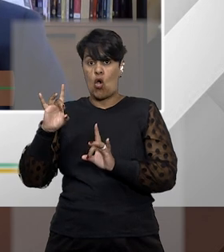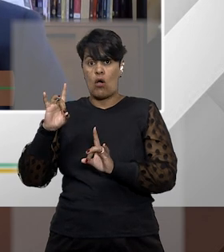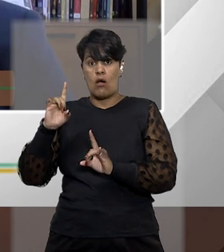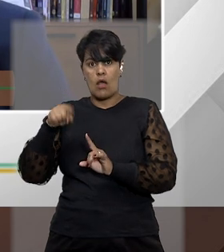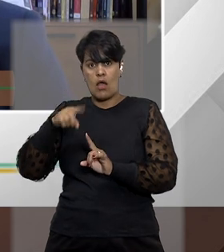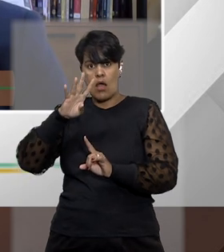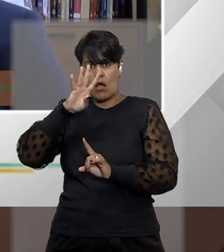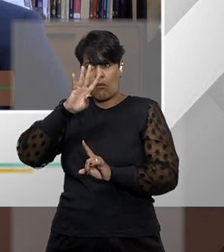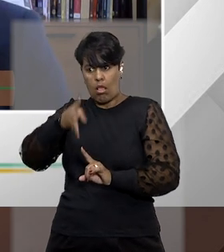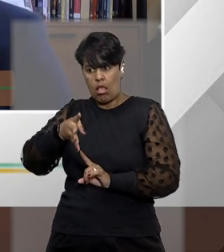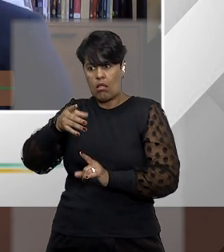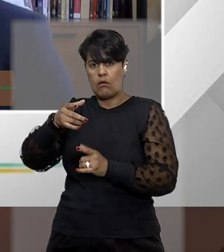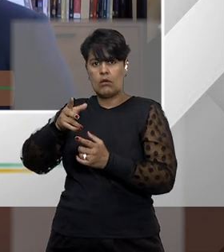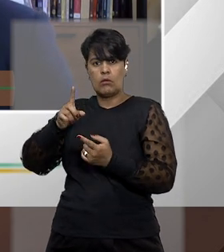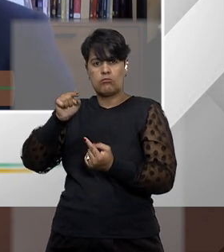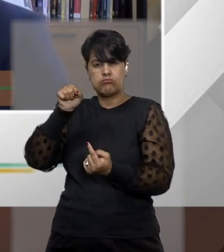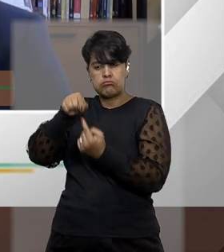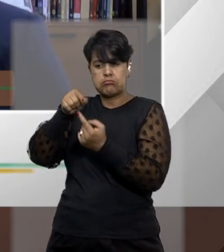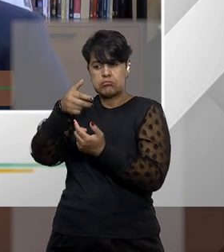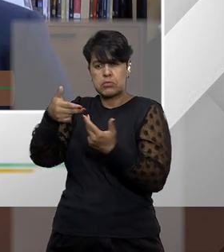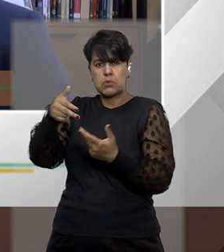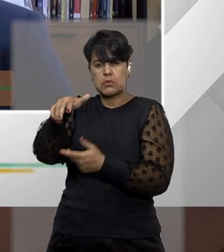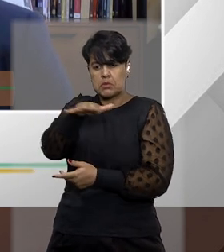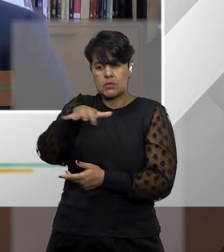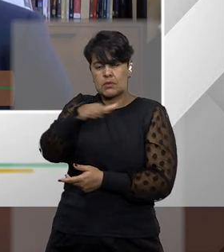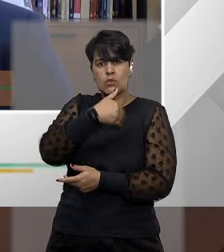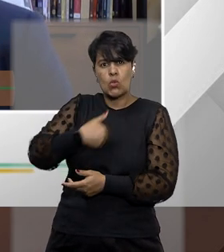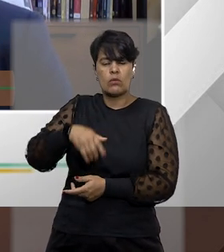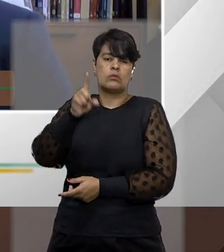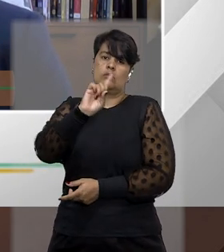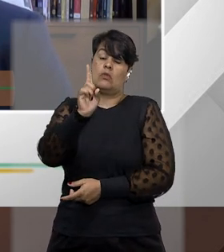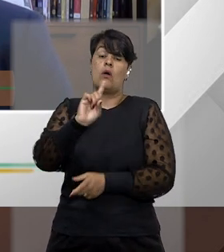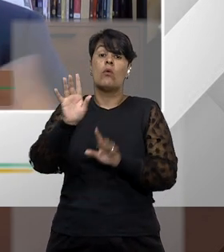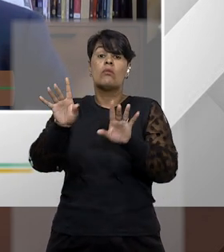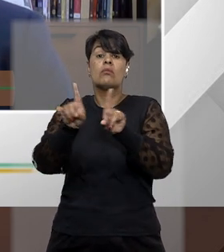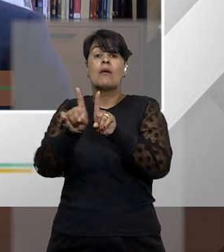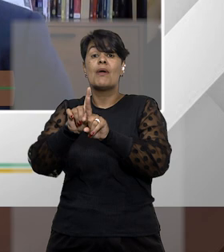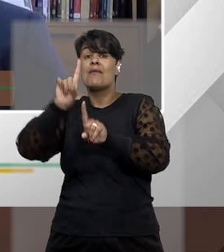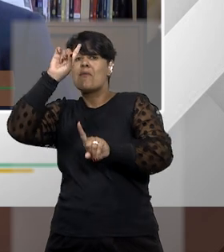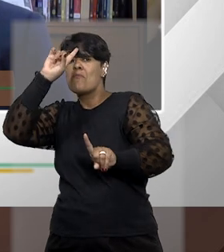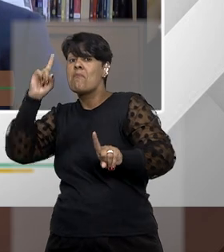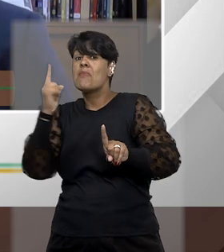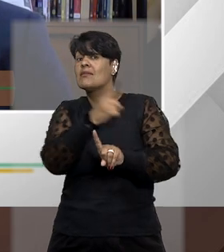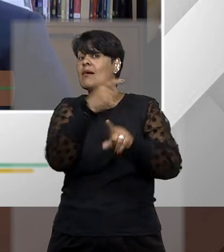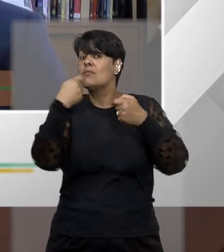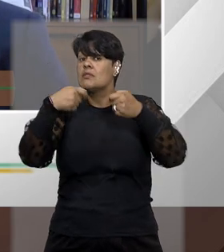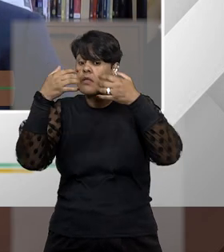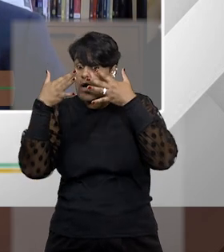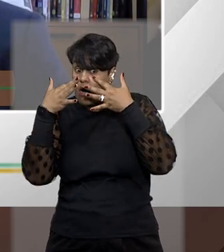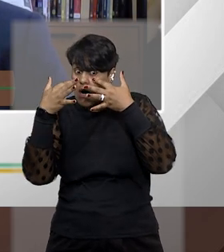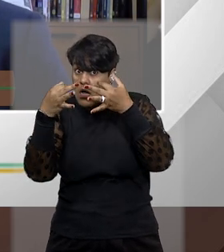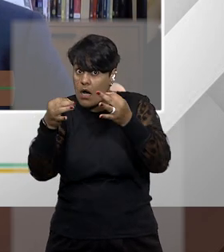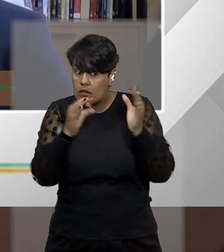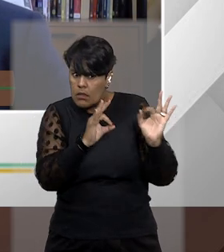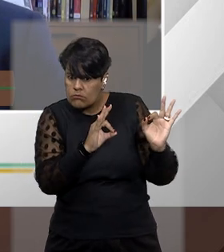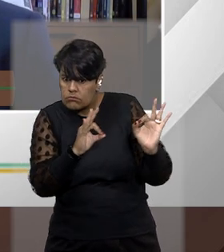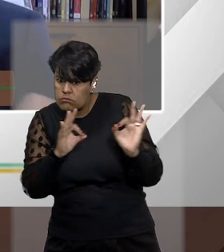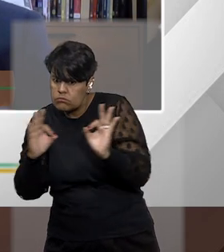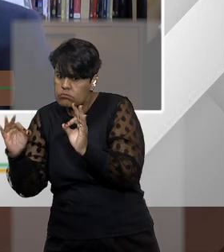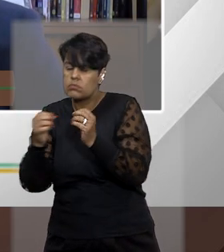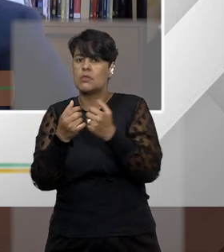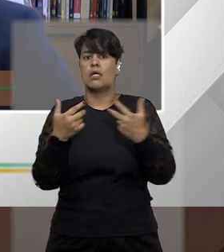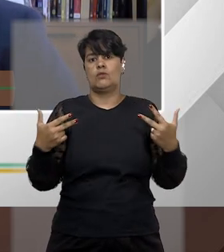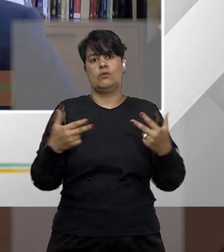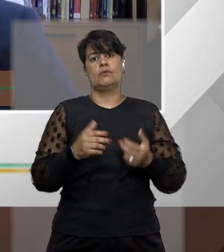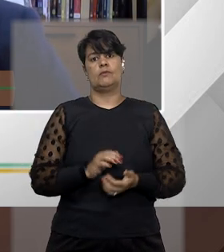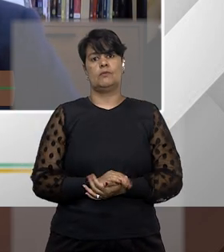condenar a autoridade coatoria, claro, se for o caso, né? Mas também de dar a ordem para ser observada. Então, ela tem natureza de ação